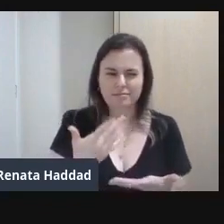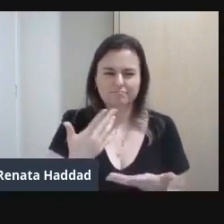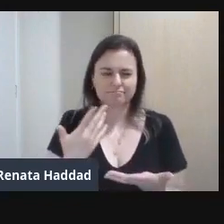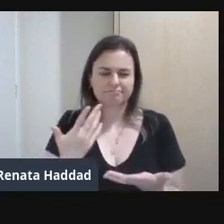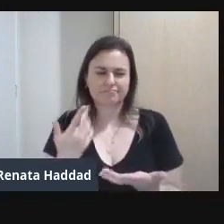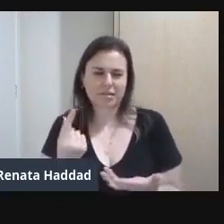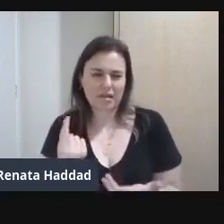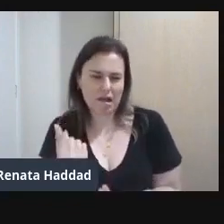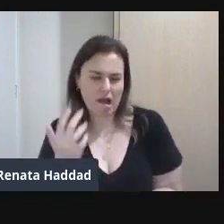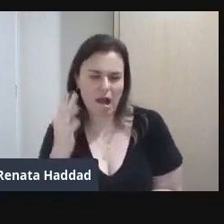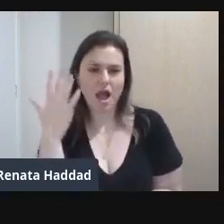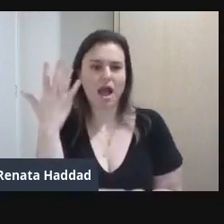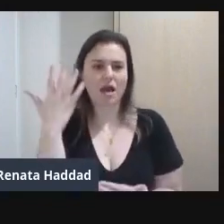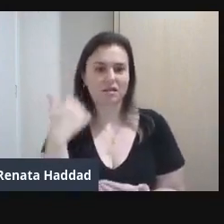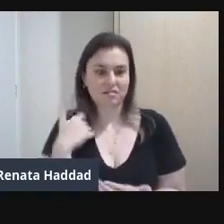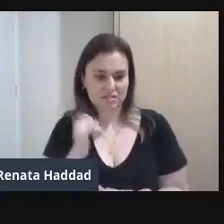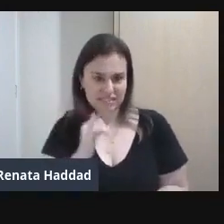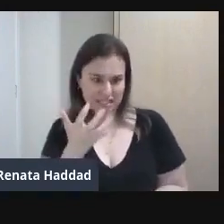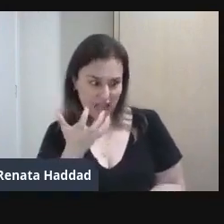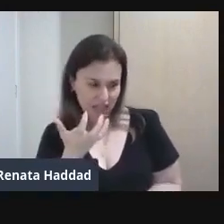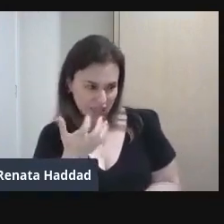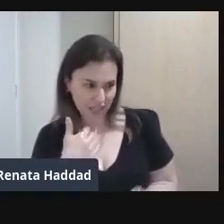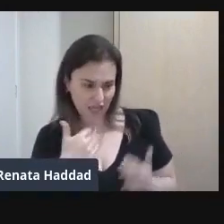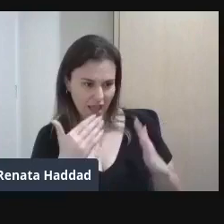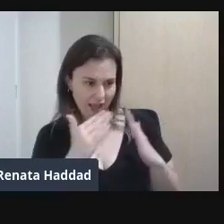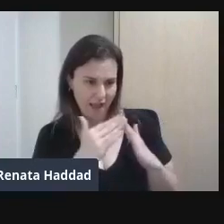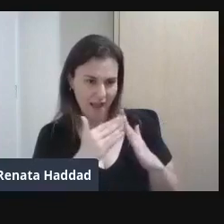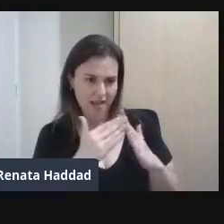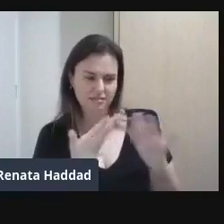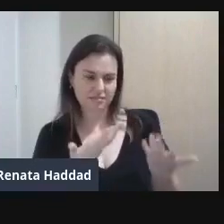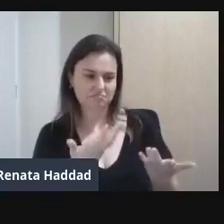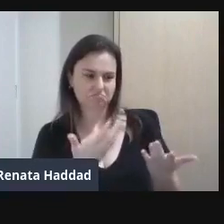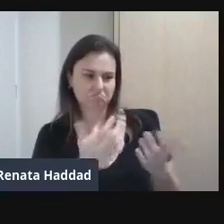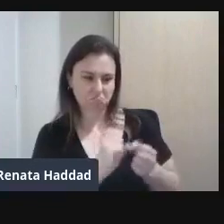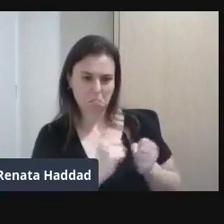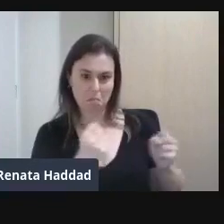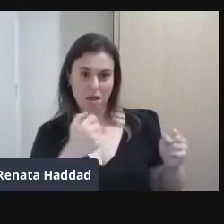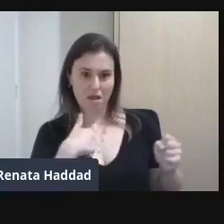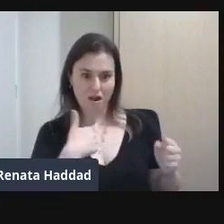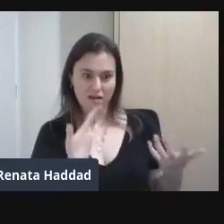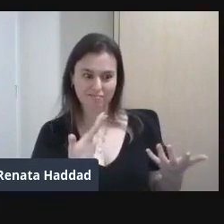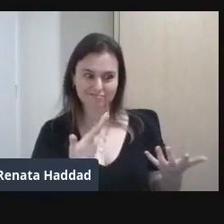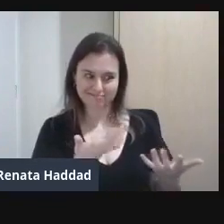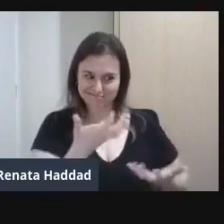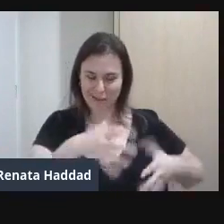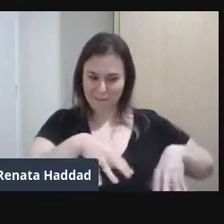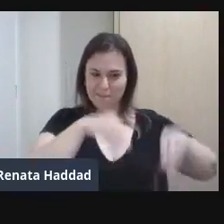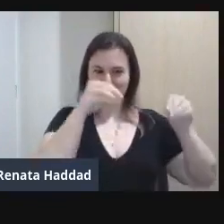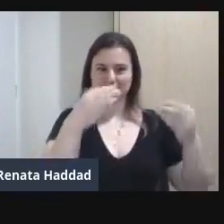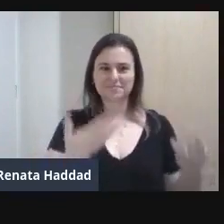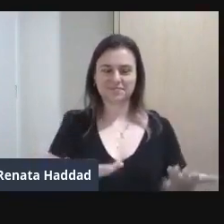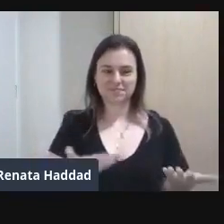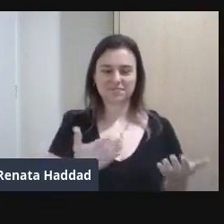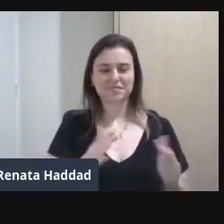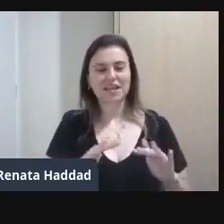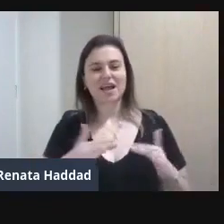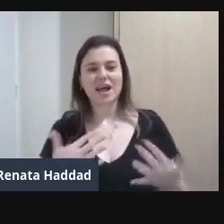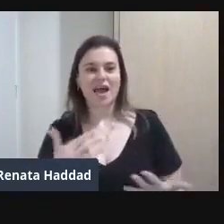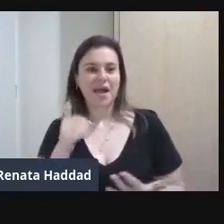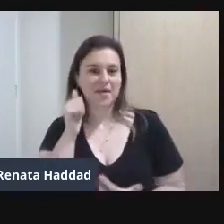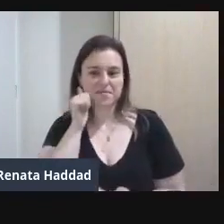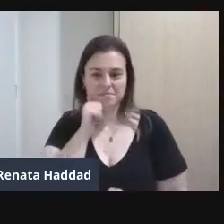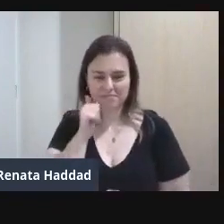Maior Para ter os filhos Nada melhor Do que um palácio E ela Como estava Muito